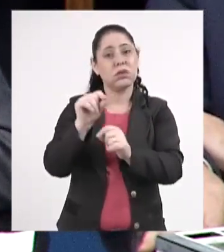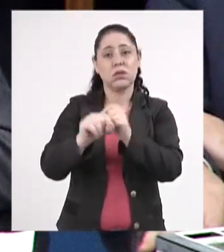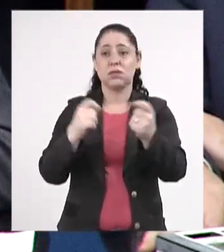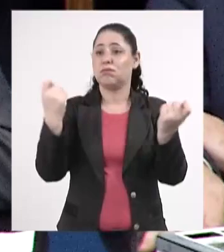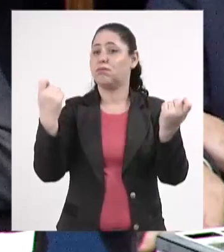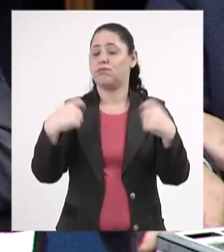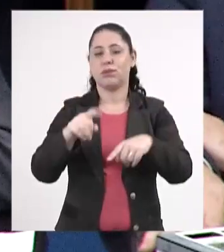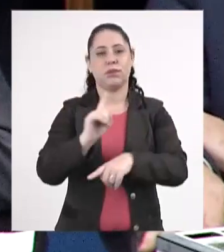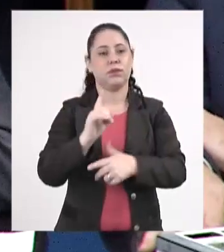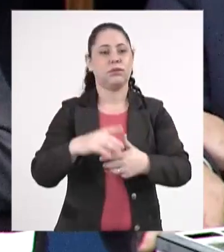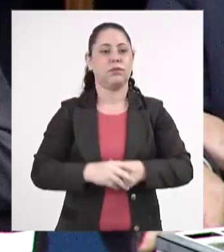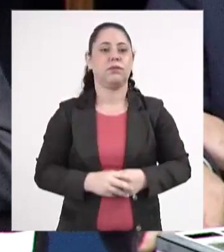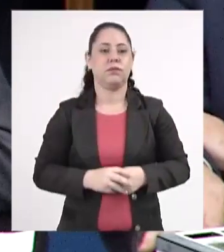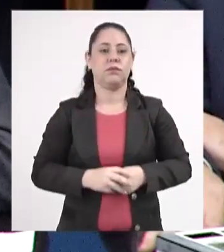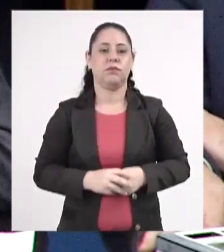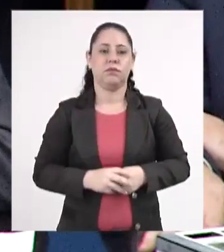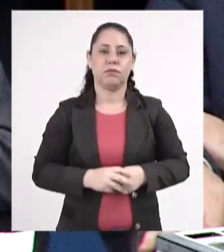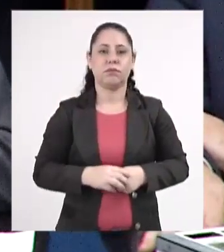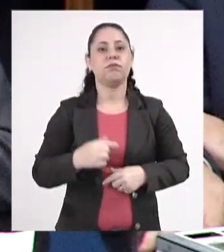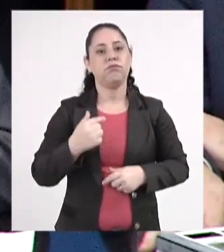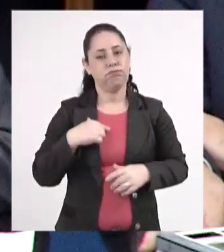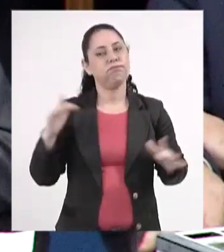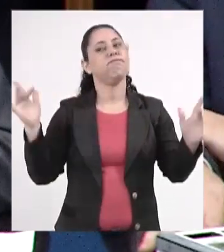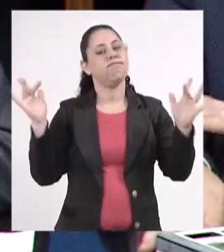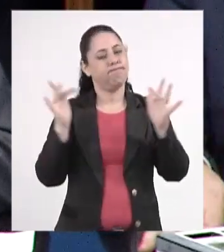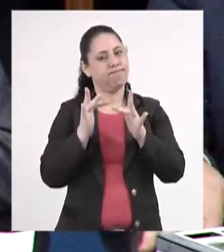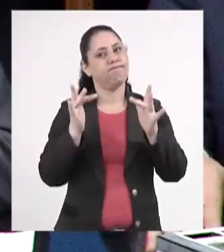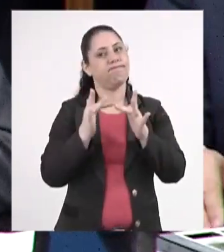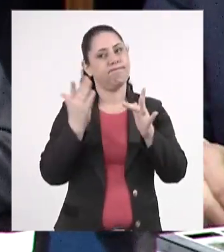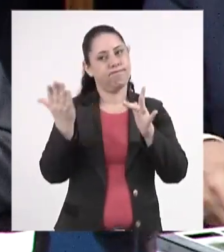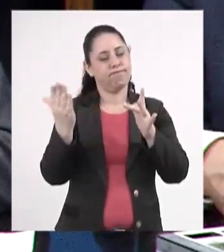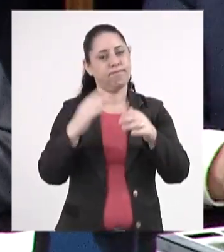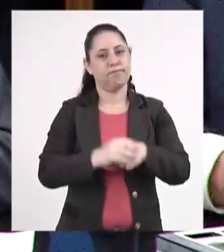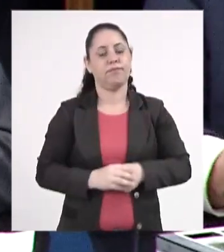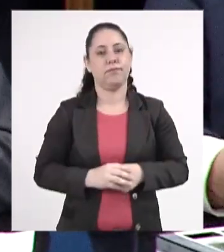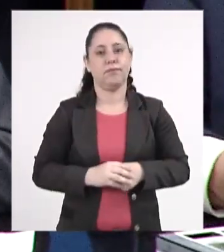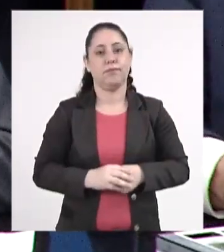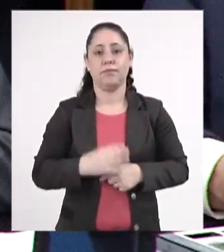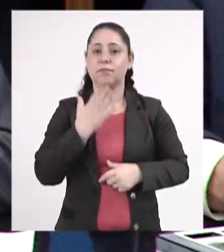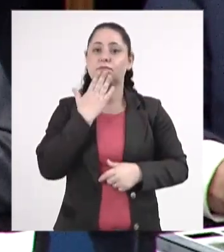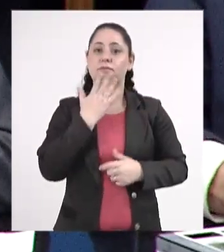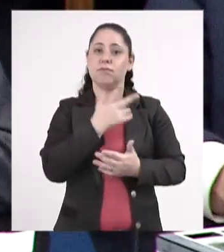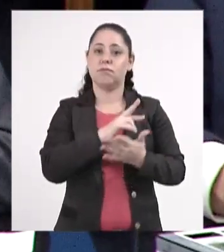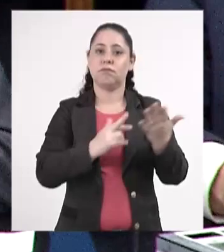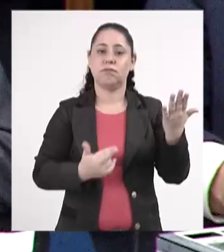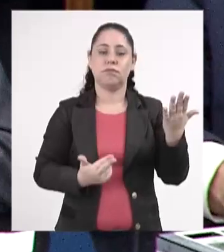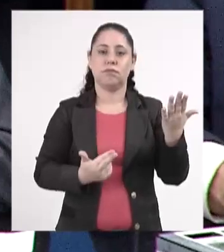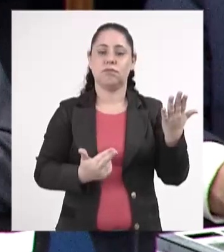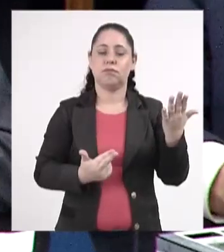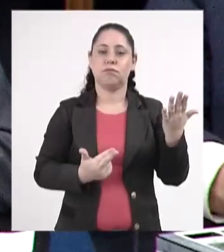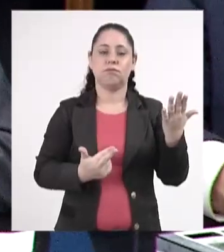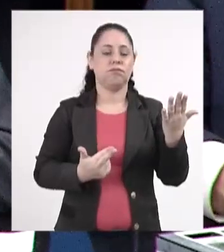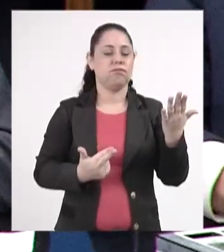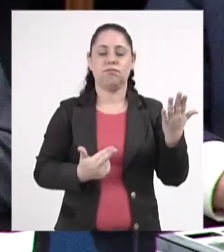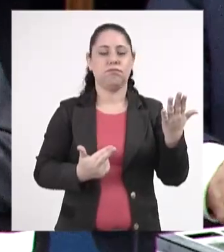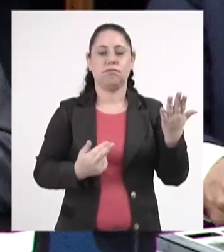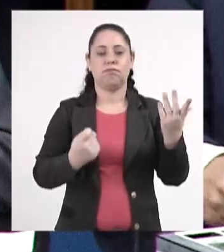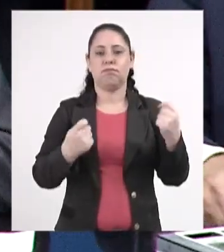desnecessário. Então, eu concordo com a vossa excelência que o requerimento é desarrasoado.